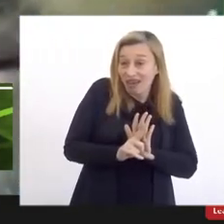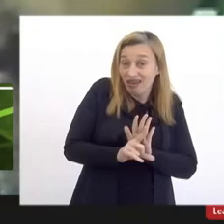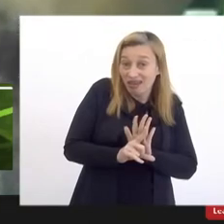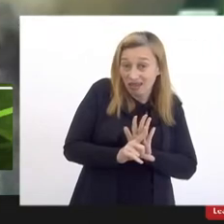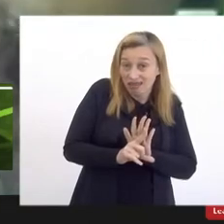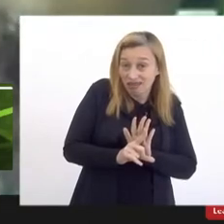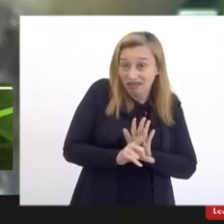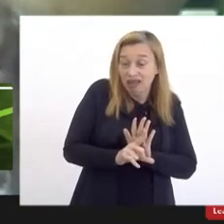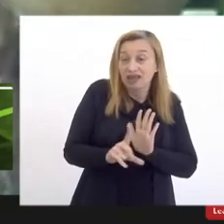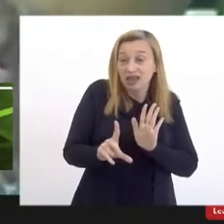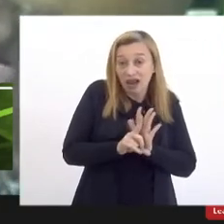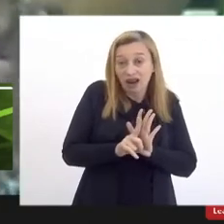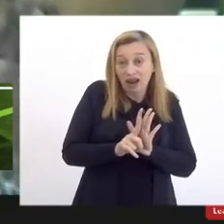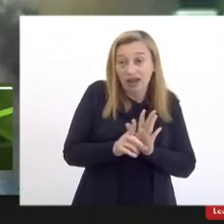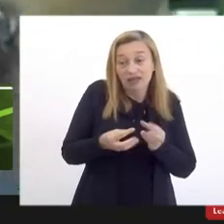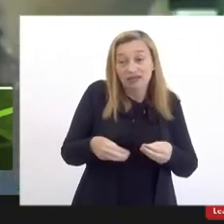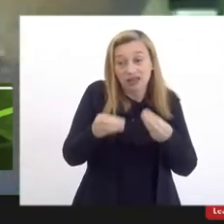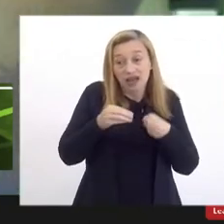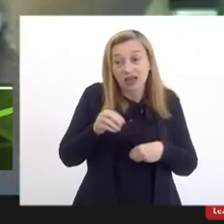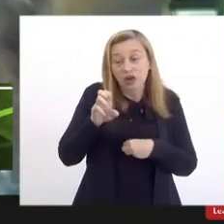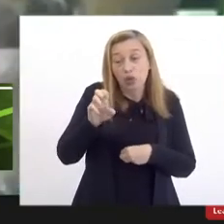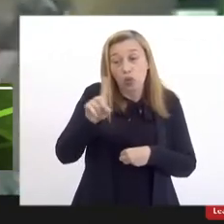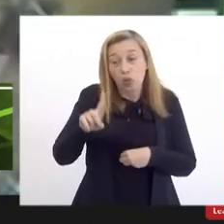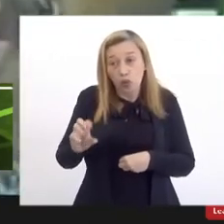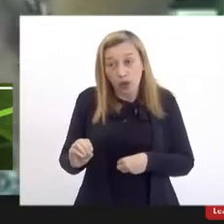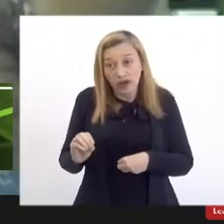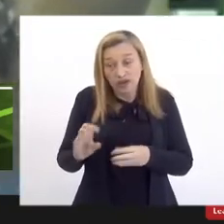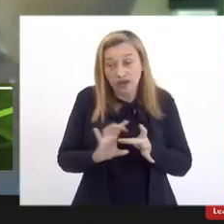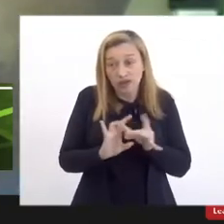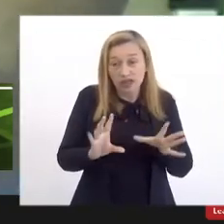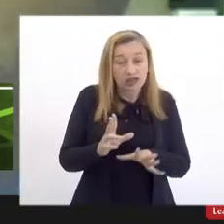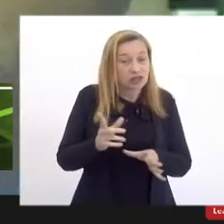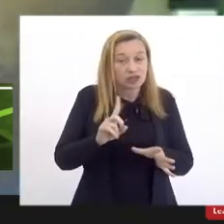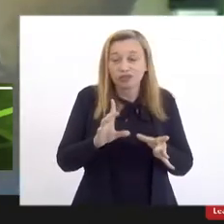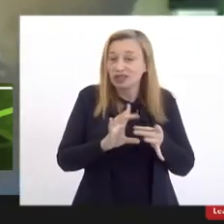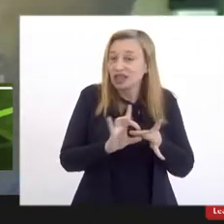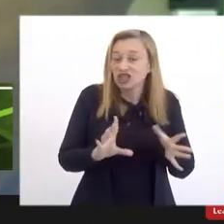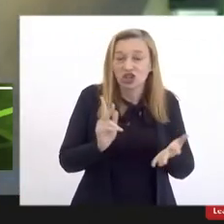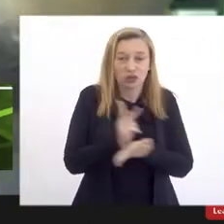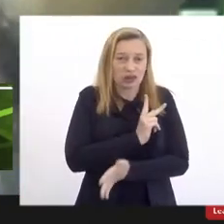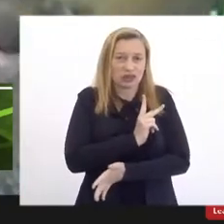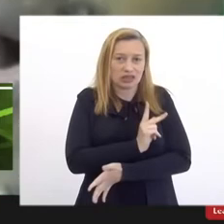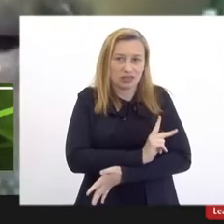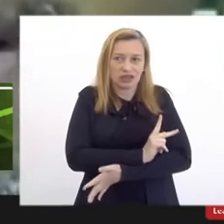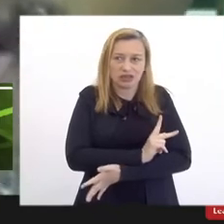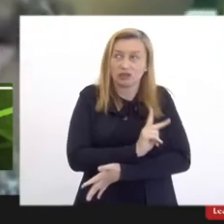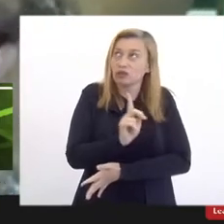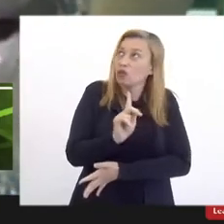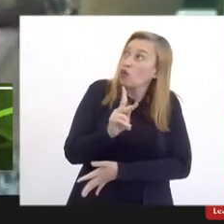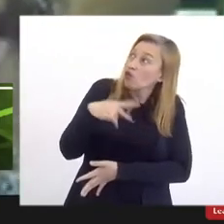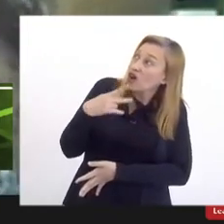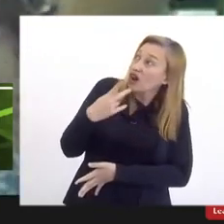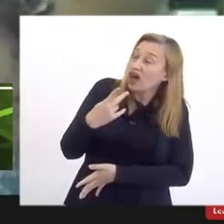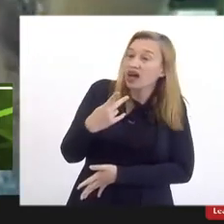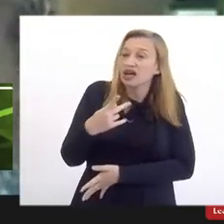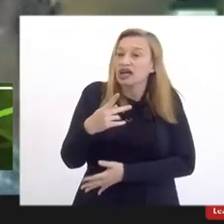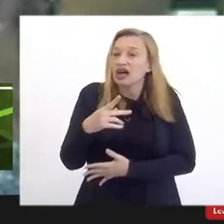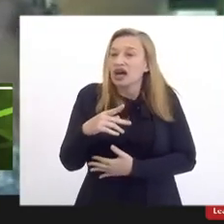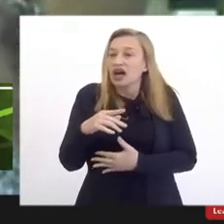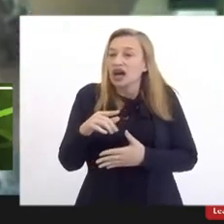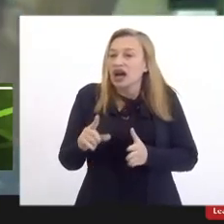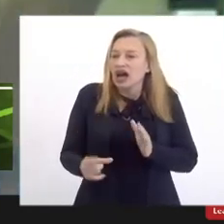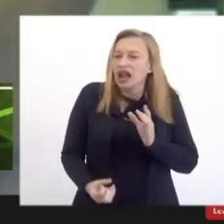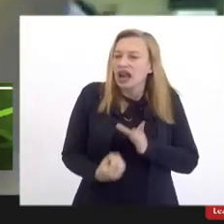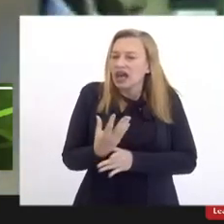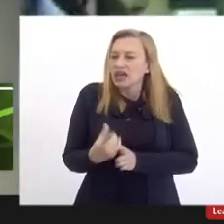a lei dada para a UISO de autonomia, não permite que isso ocorra. Não vou isentar aqui nem a lei da criação, que